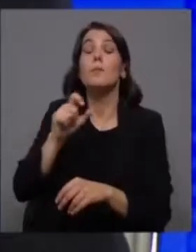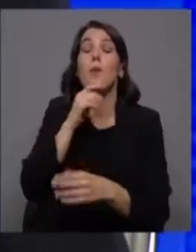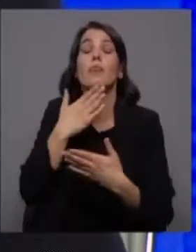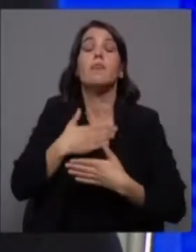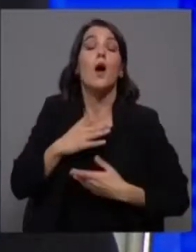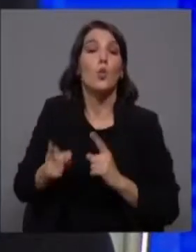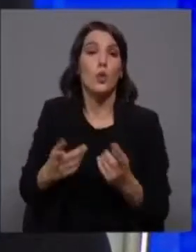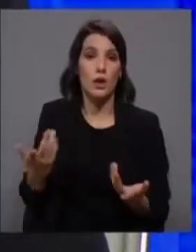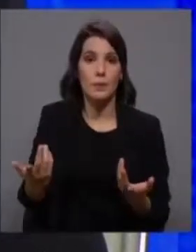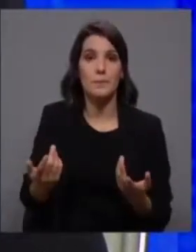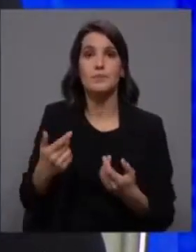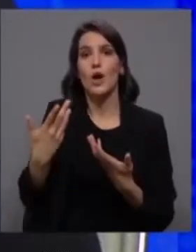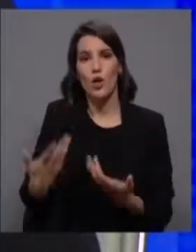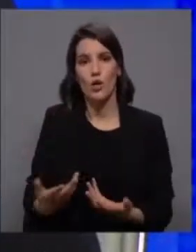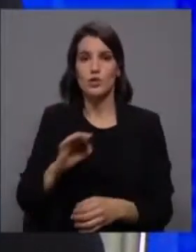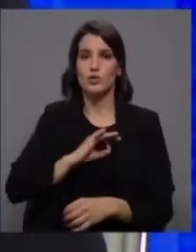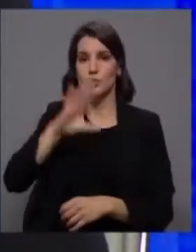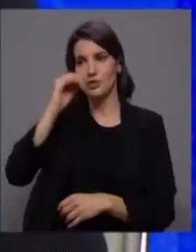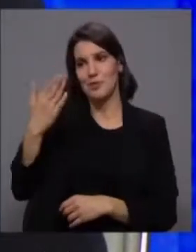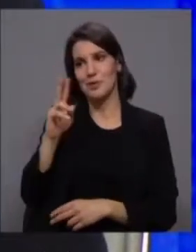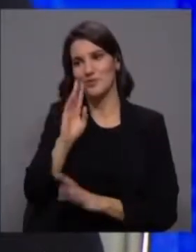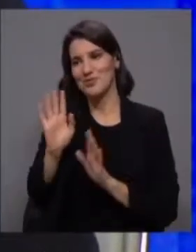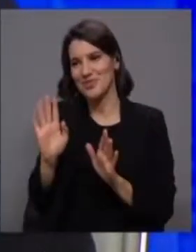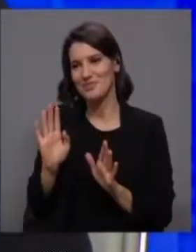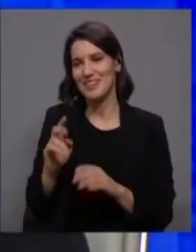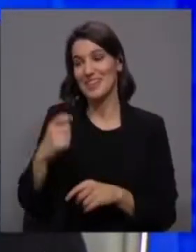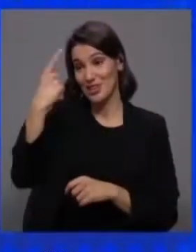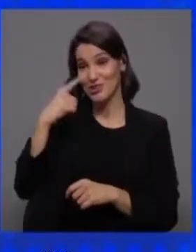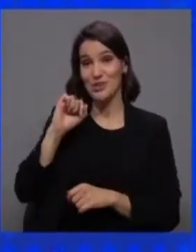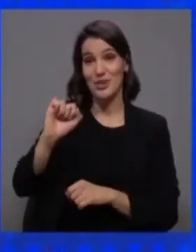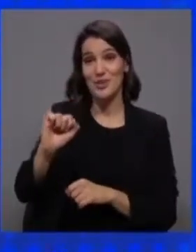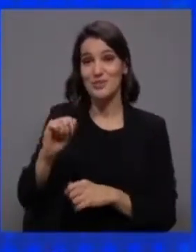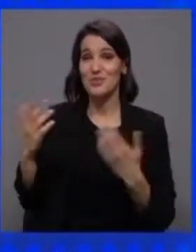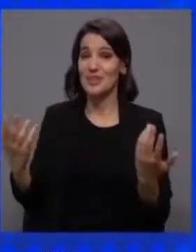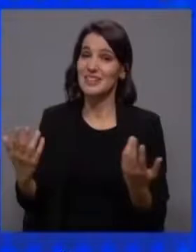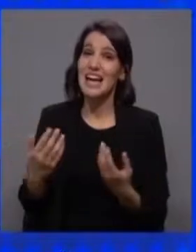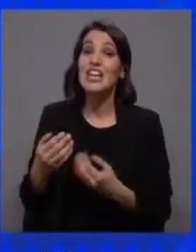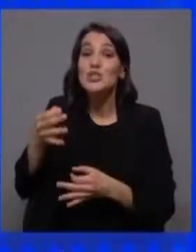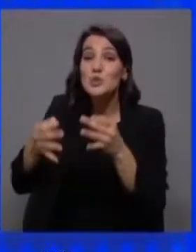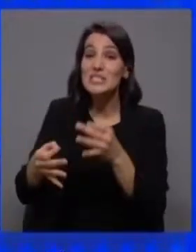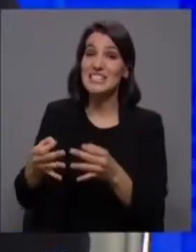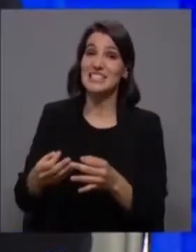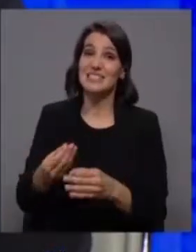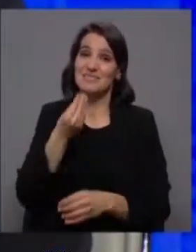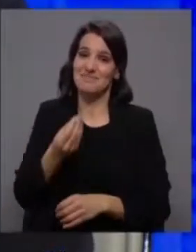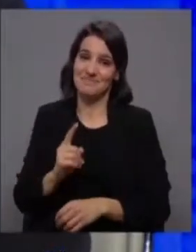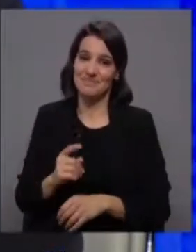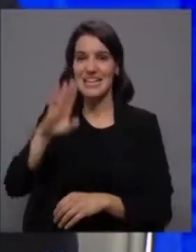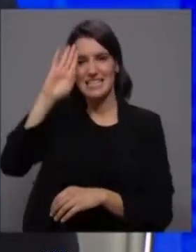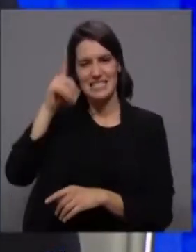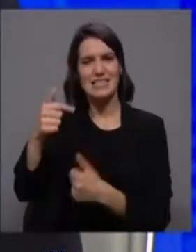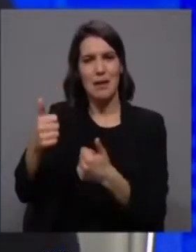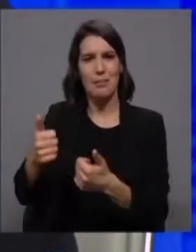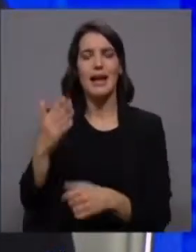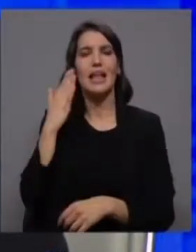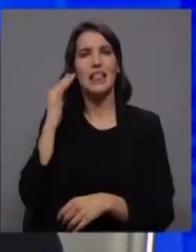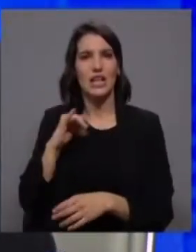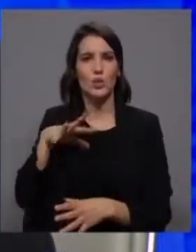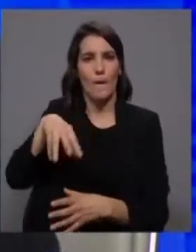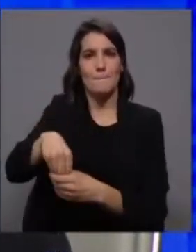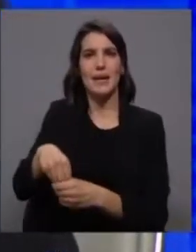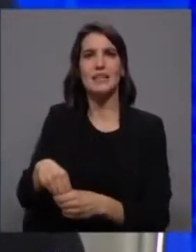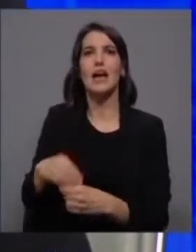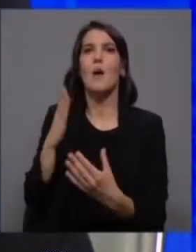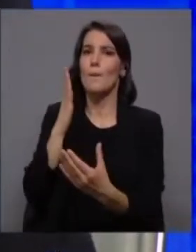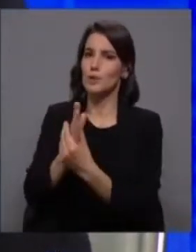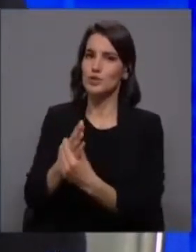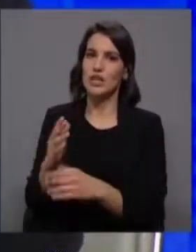Agora, Sr. Primeiro-Ministro, desculpe lá, é que o seu historial não abona muito na justiça. Porque como o Sr. Primeiro-Ministro sabe muito bem, tentou interferir num dos casos mais... Muito